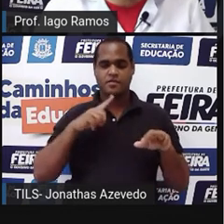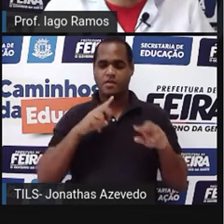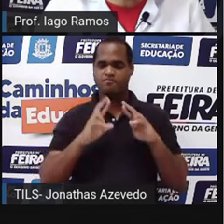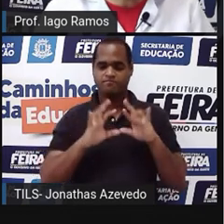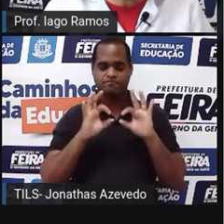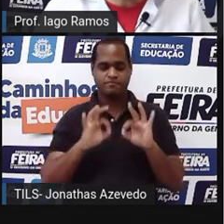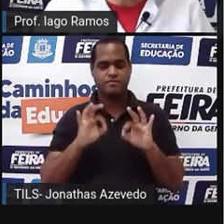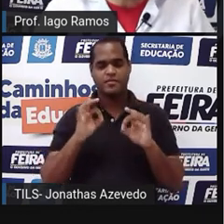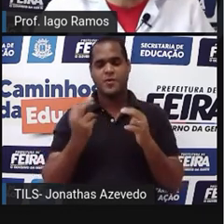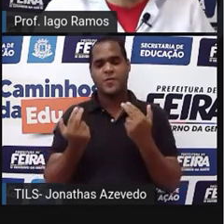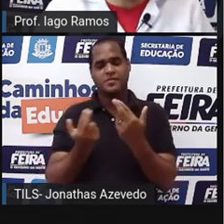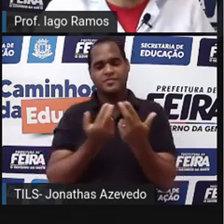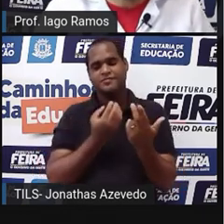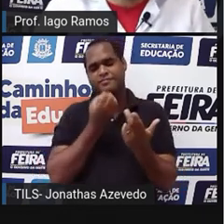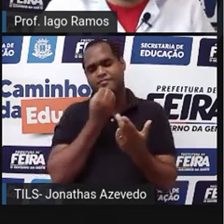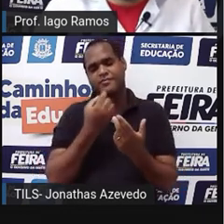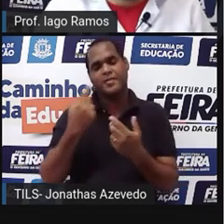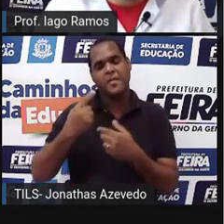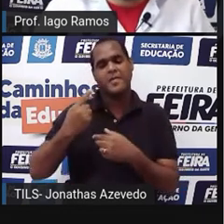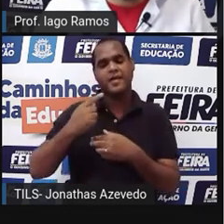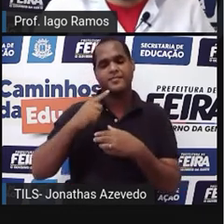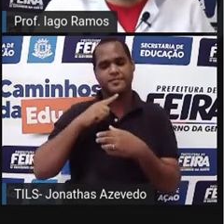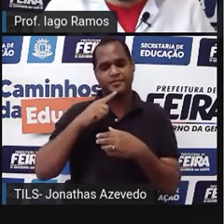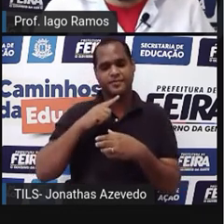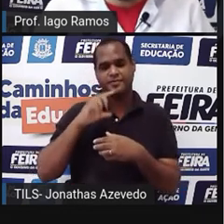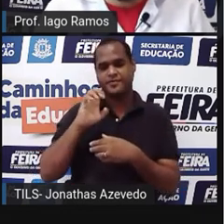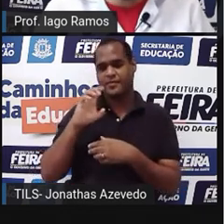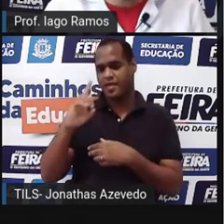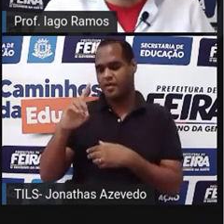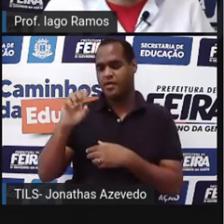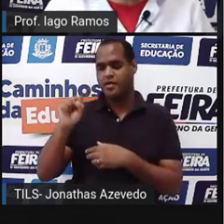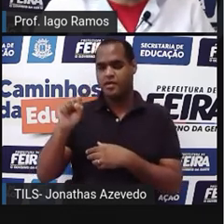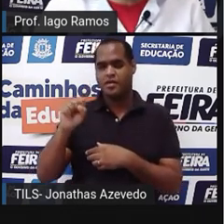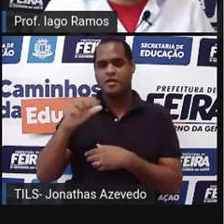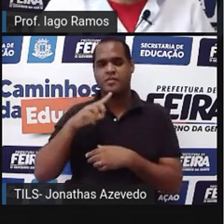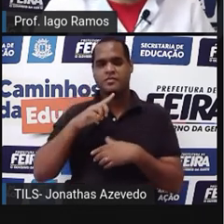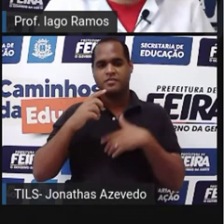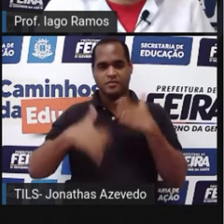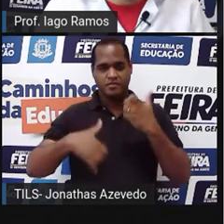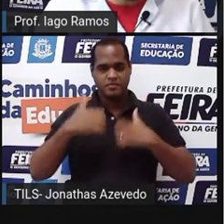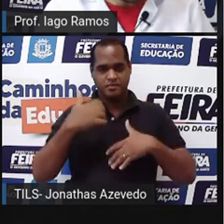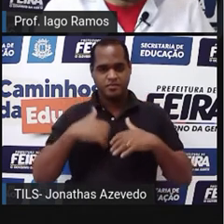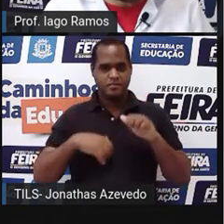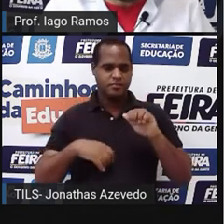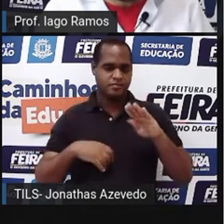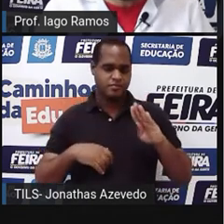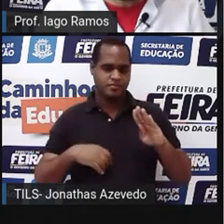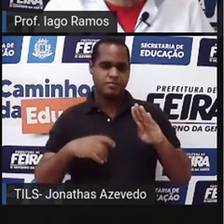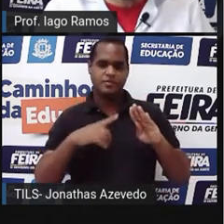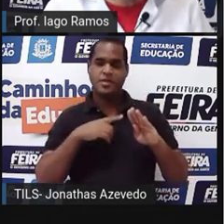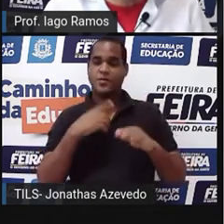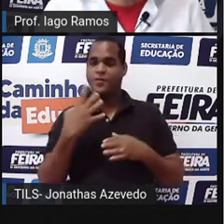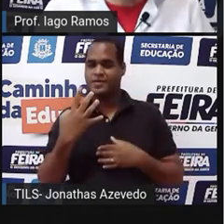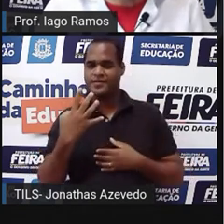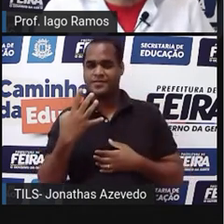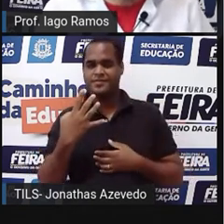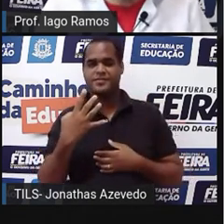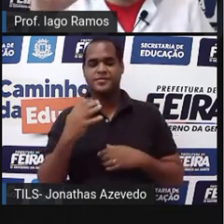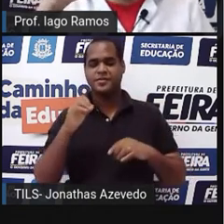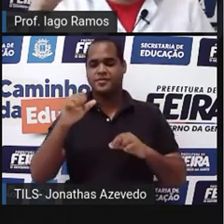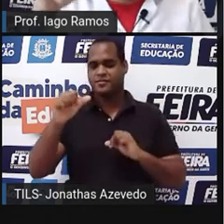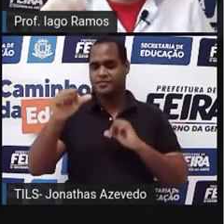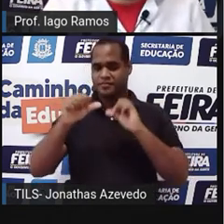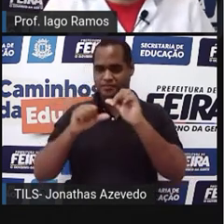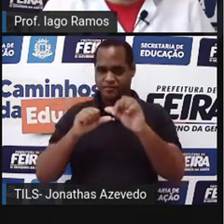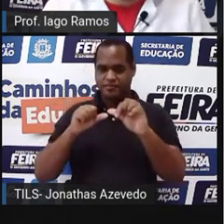de interessante. A primeira razão, ED mede 8, AB 4. Trocando